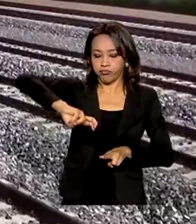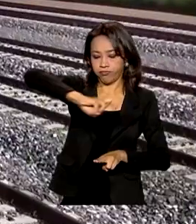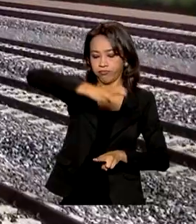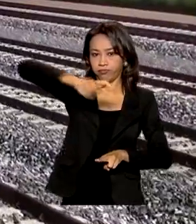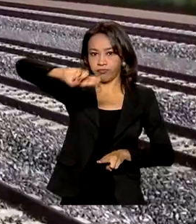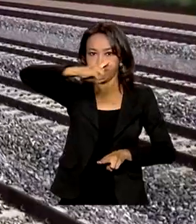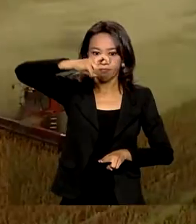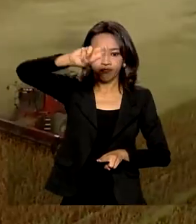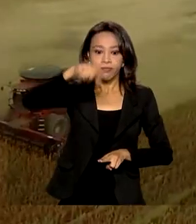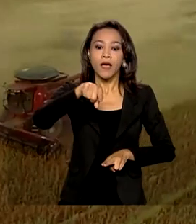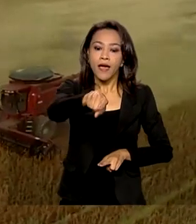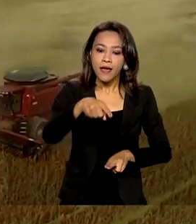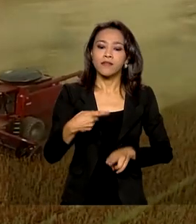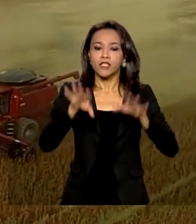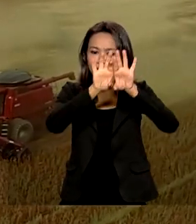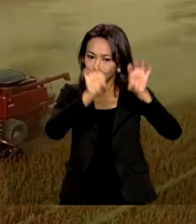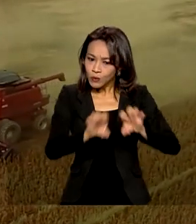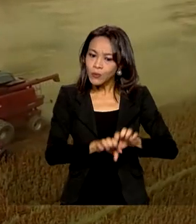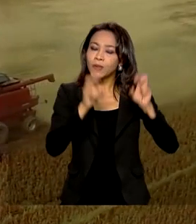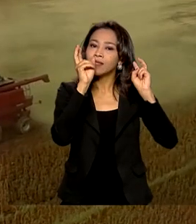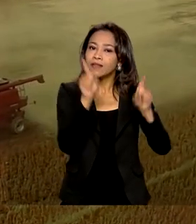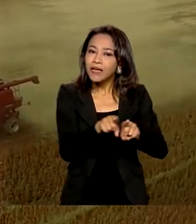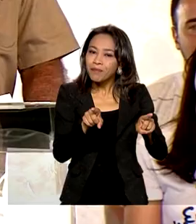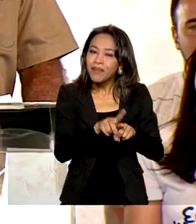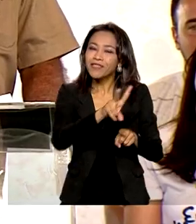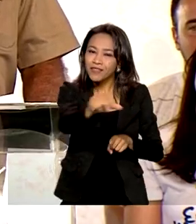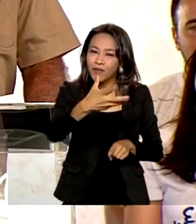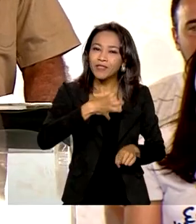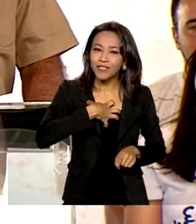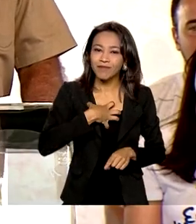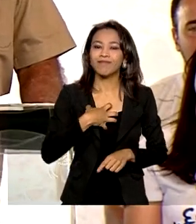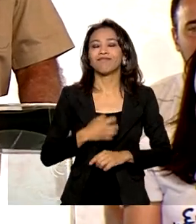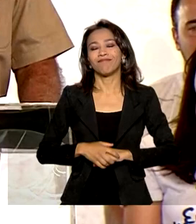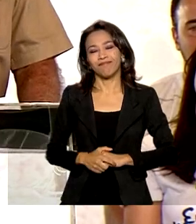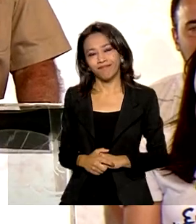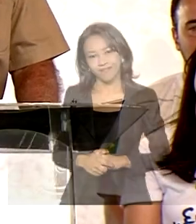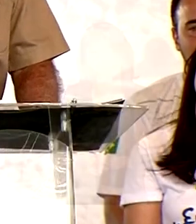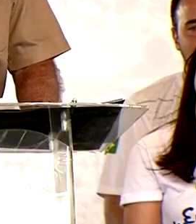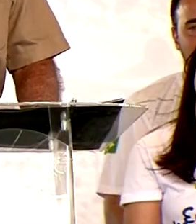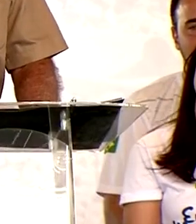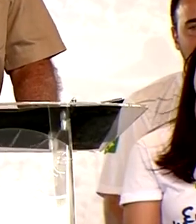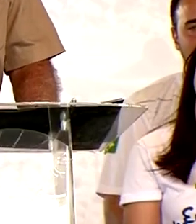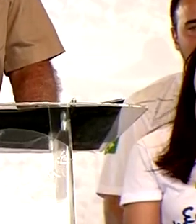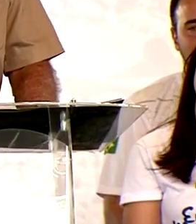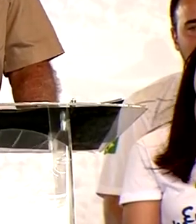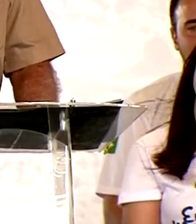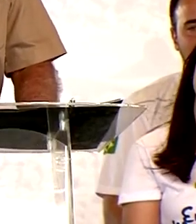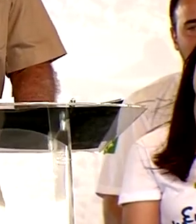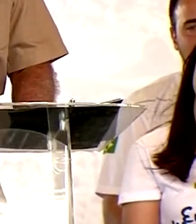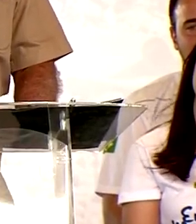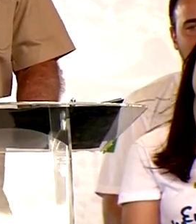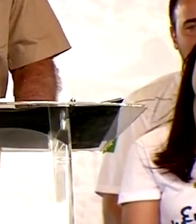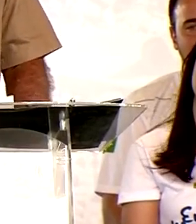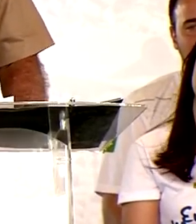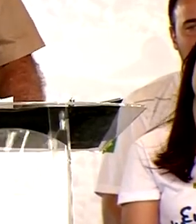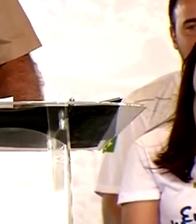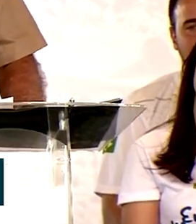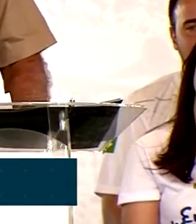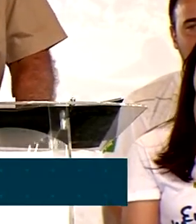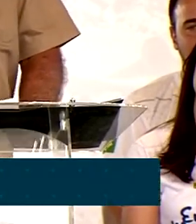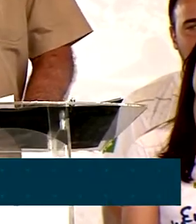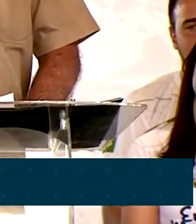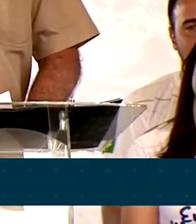infraestrutura devem chegar na mesa do consumidor. Cada vez mais nós temos a certeza que aquilo que nós produzimos